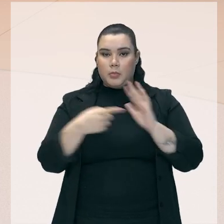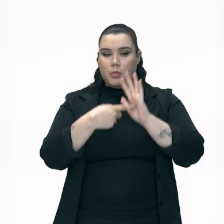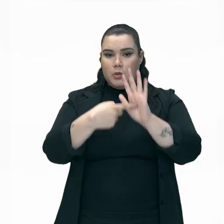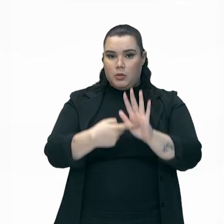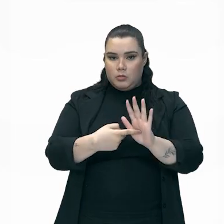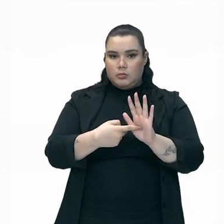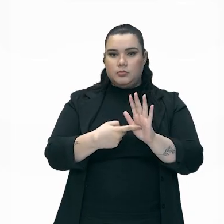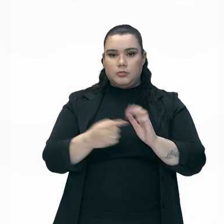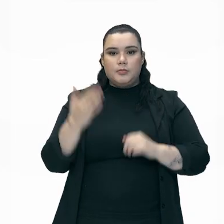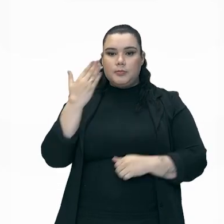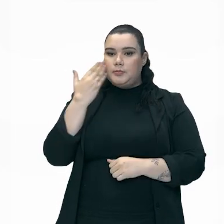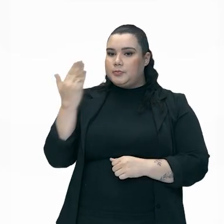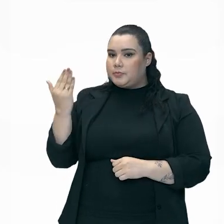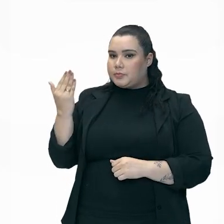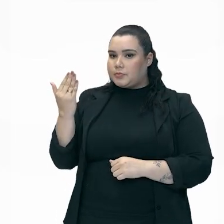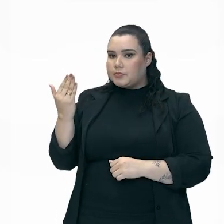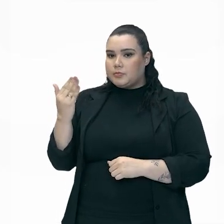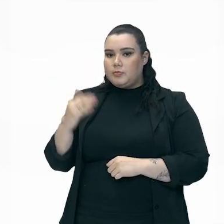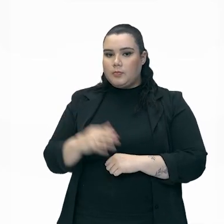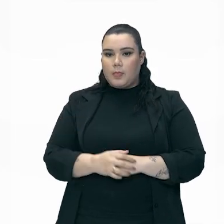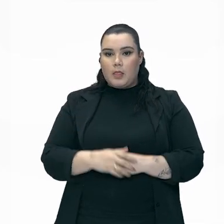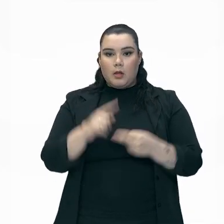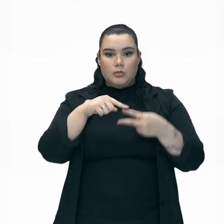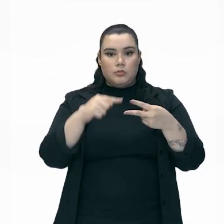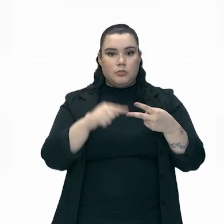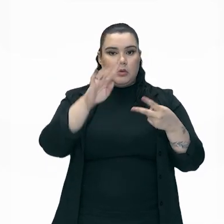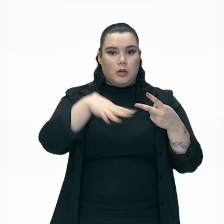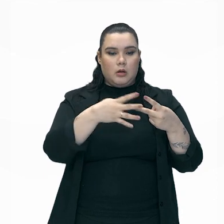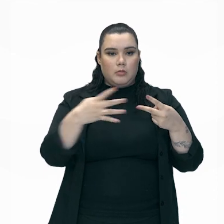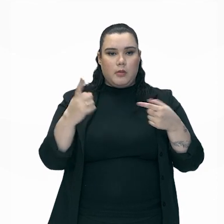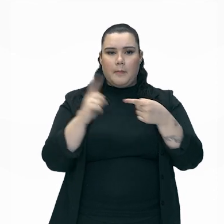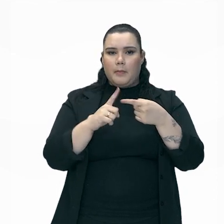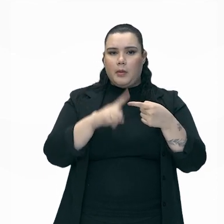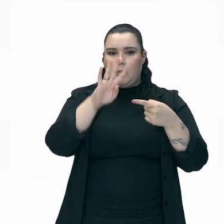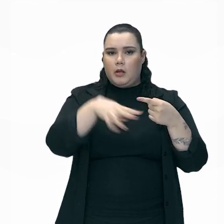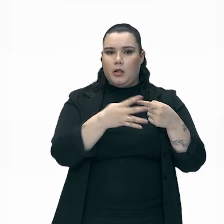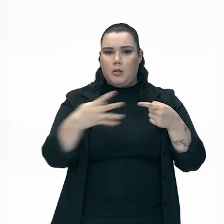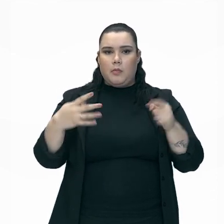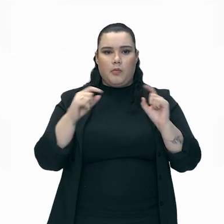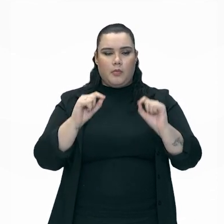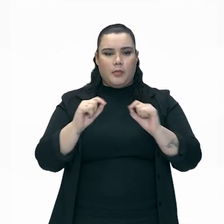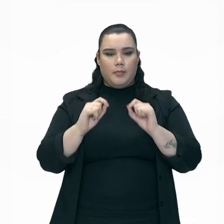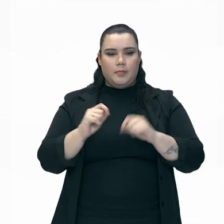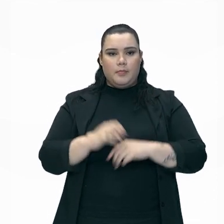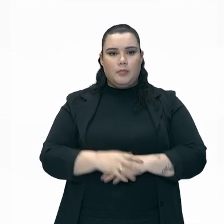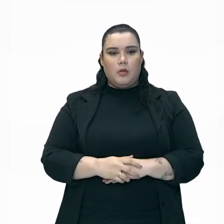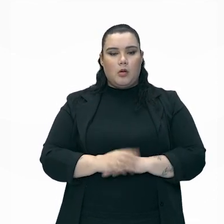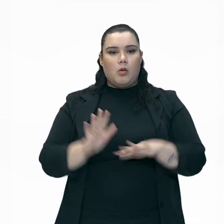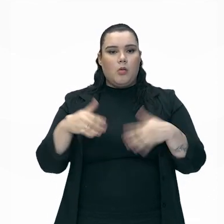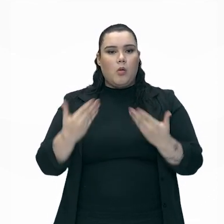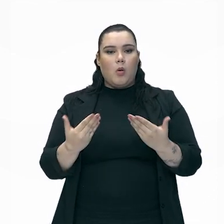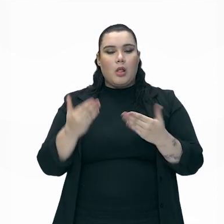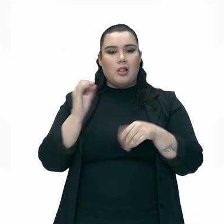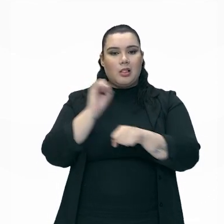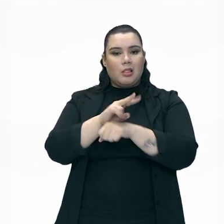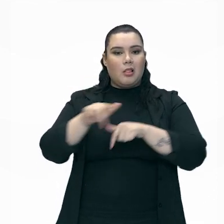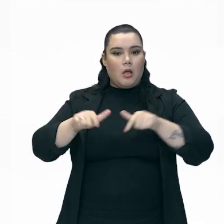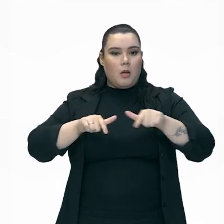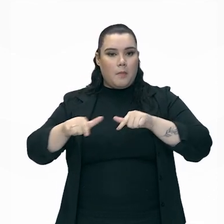a gente vai mostrar para vocês agora aí, essas duas tabelas, essa primeira tabela, pessoal, elas mostram quais são os empregos